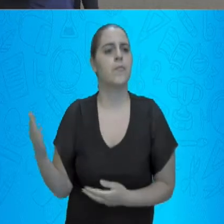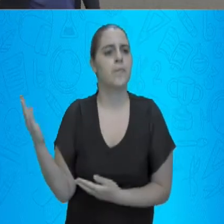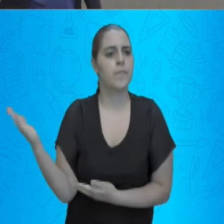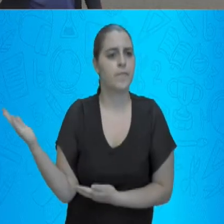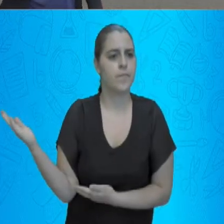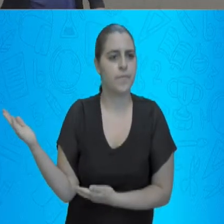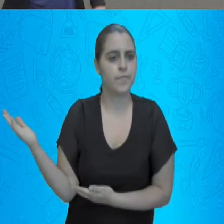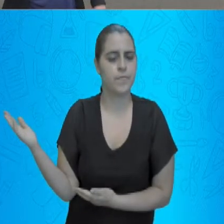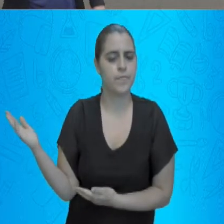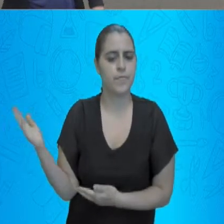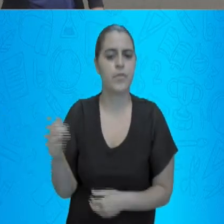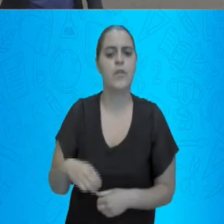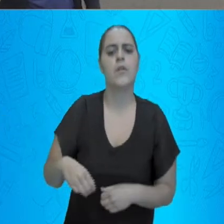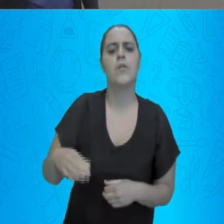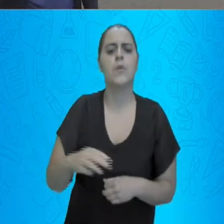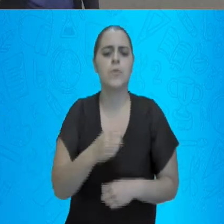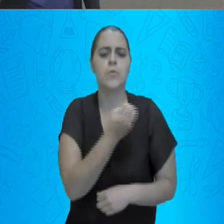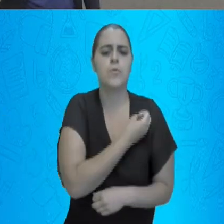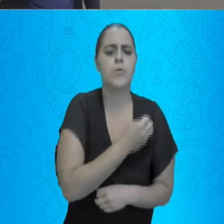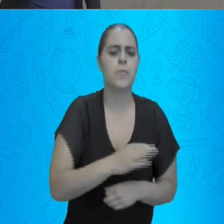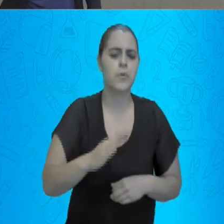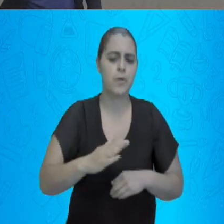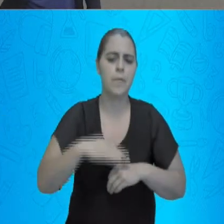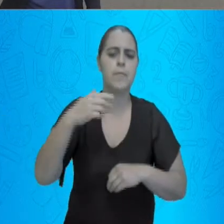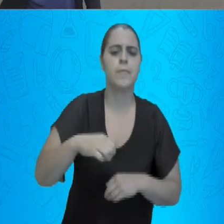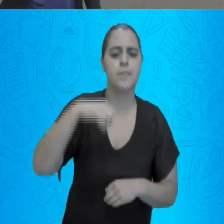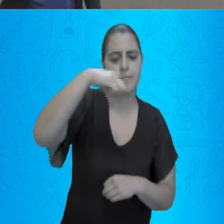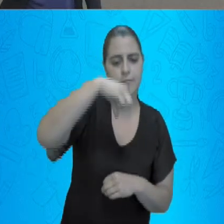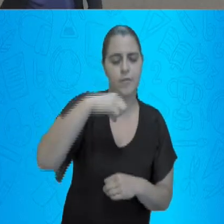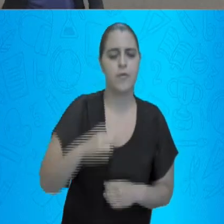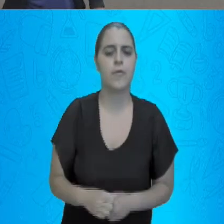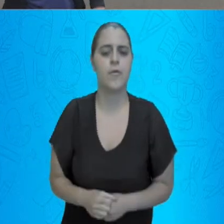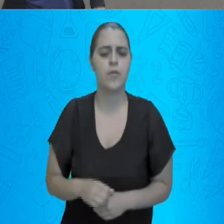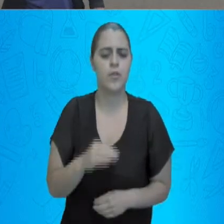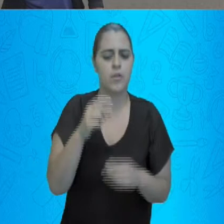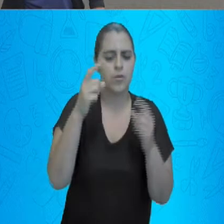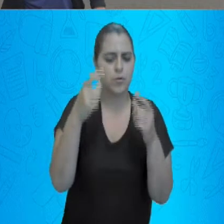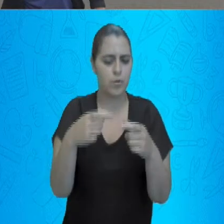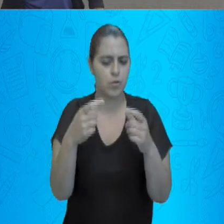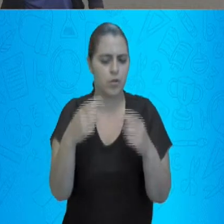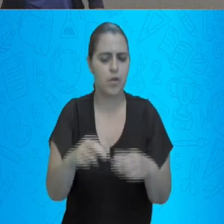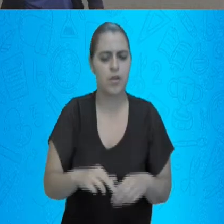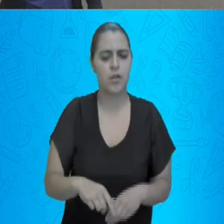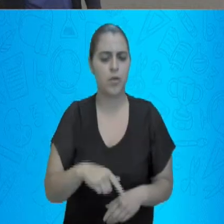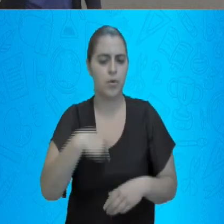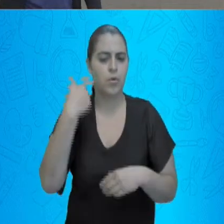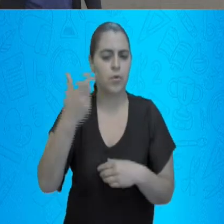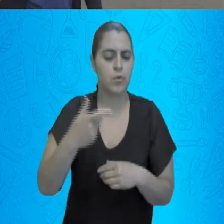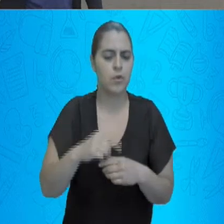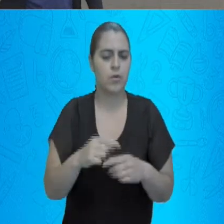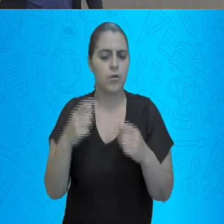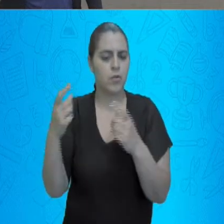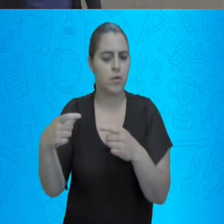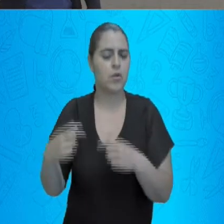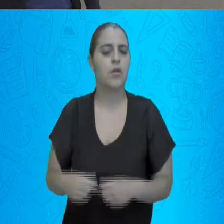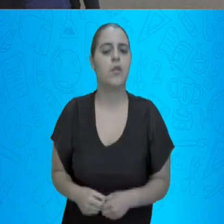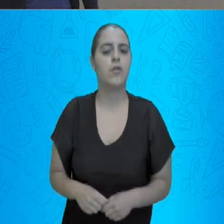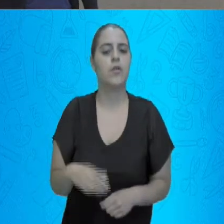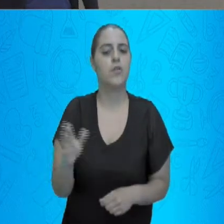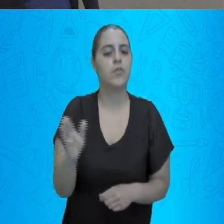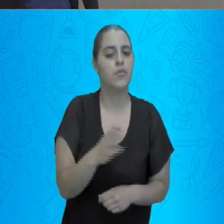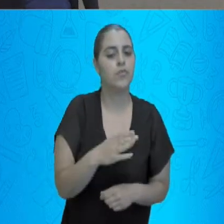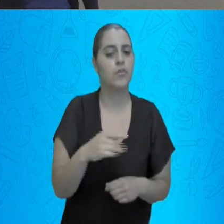ultrapassa o 9, ou seja, quando ele já ocupa uma outra ordem, nós deixamos a